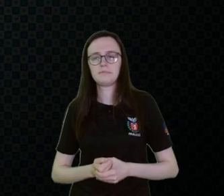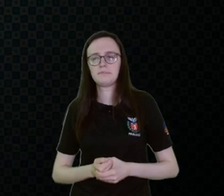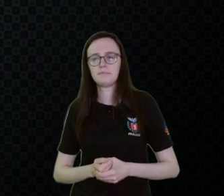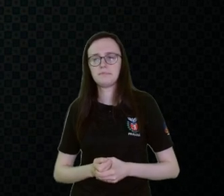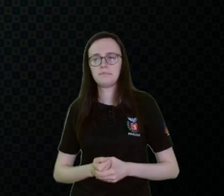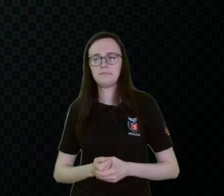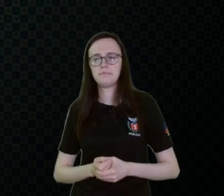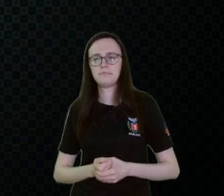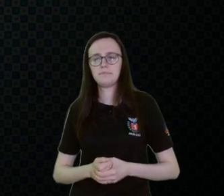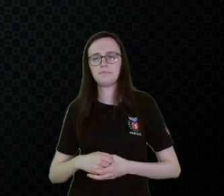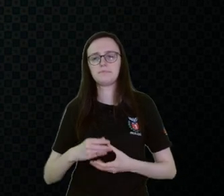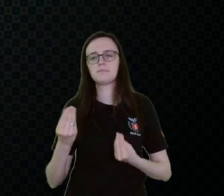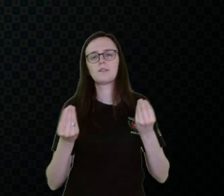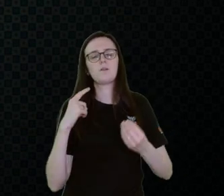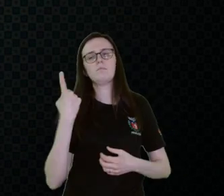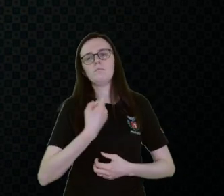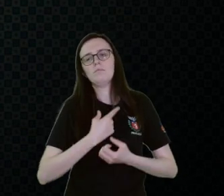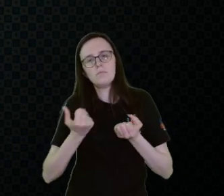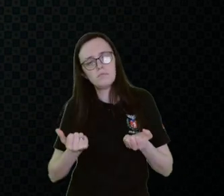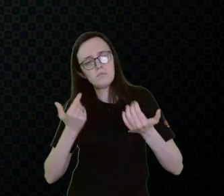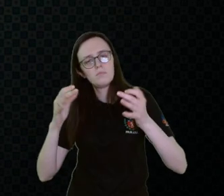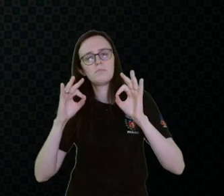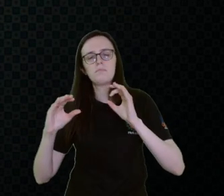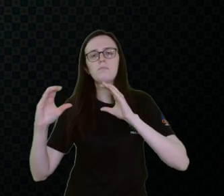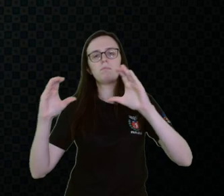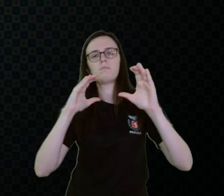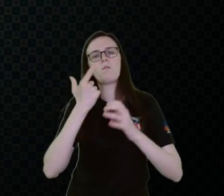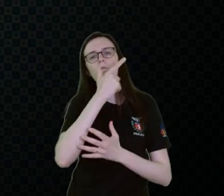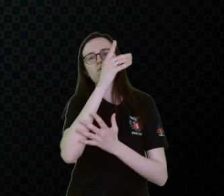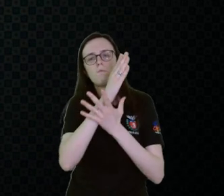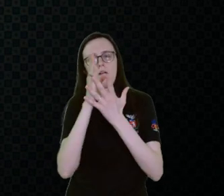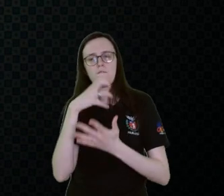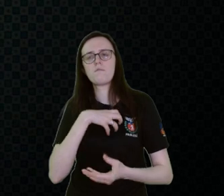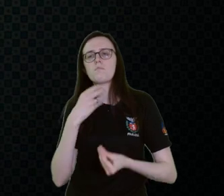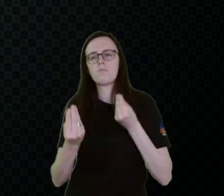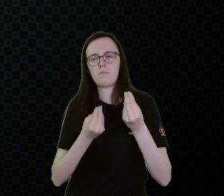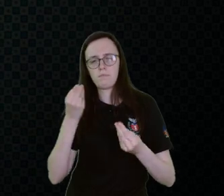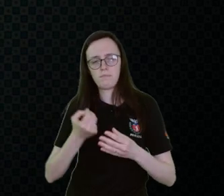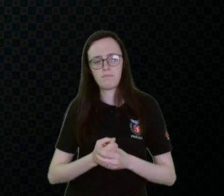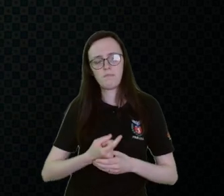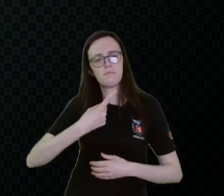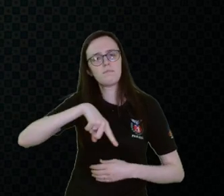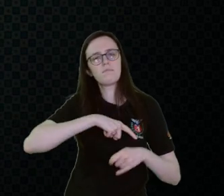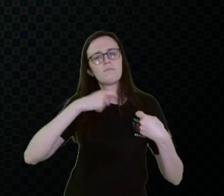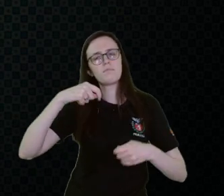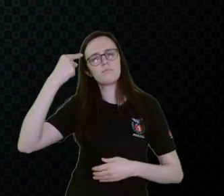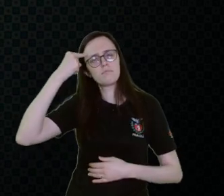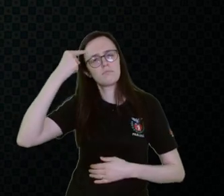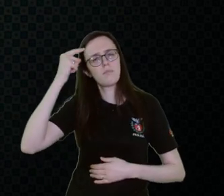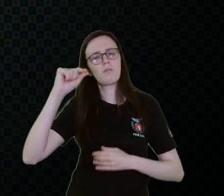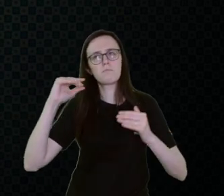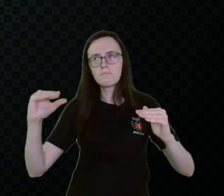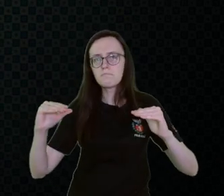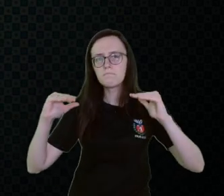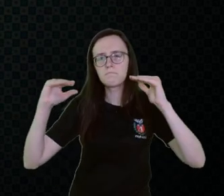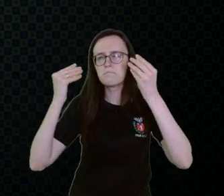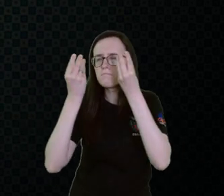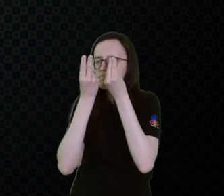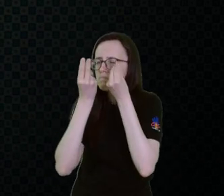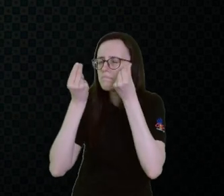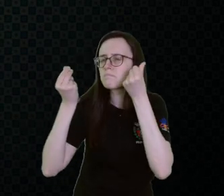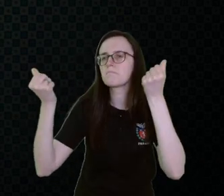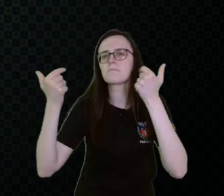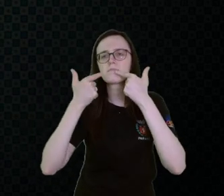Então, como que a gente vai promover essa comunicação alternativa e ampliável? Então, a gente tem que pensar no nível de sofisticação da linguagem.